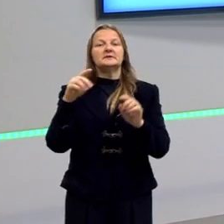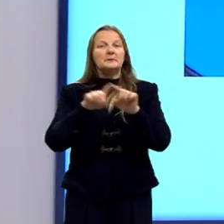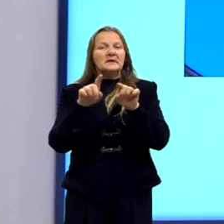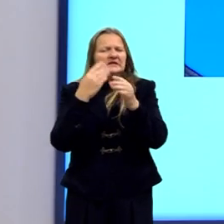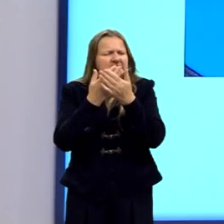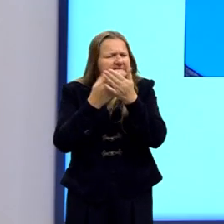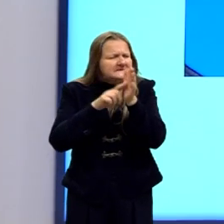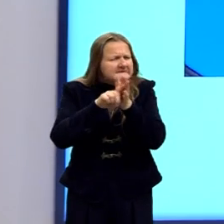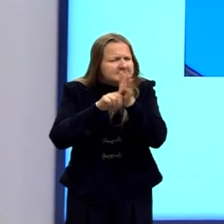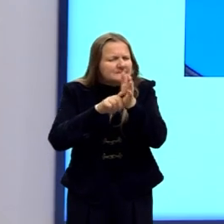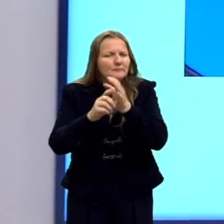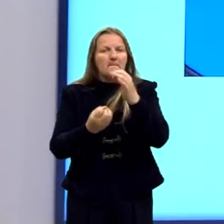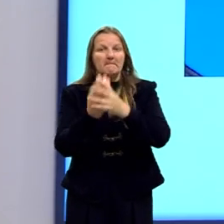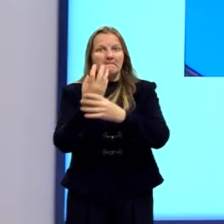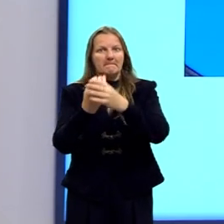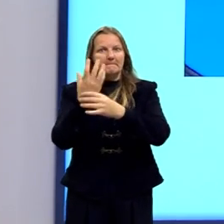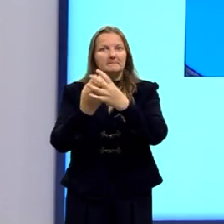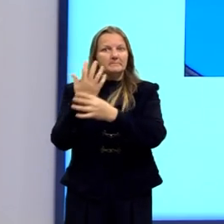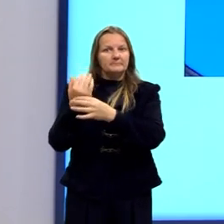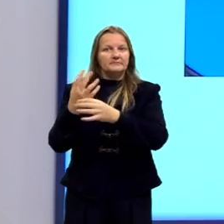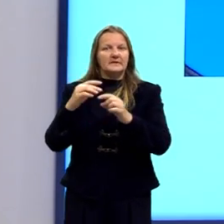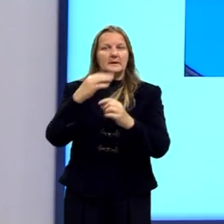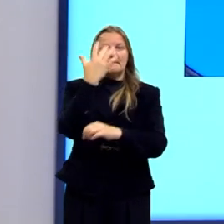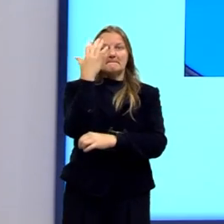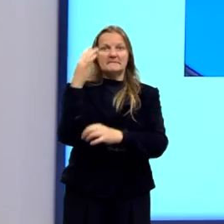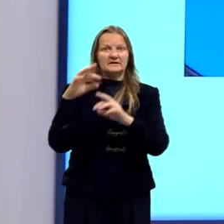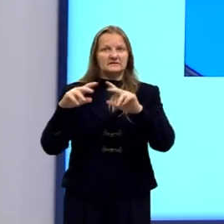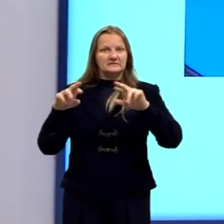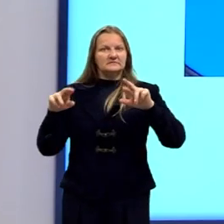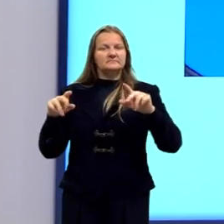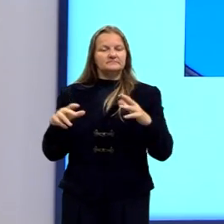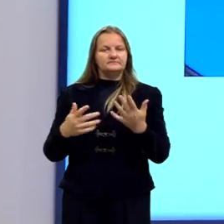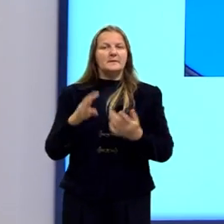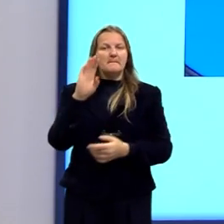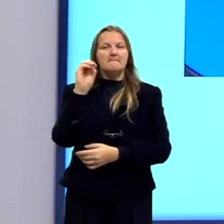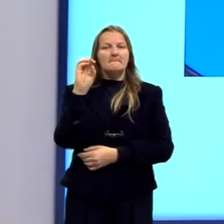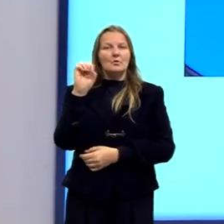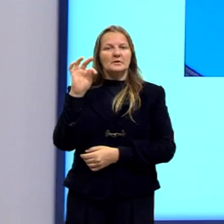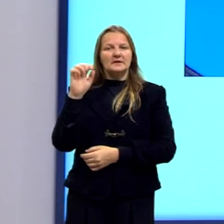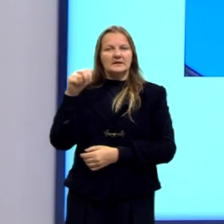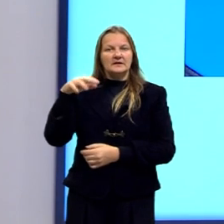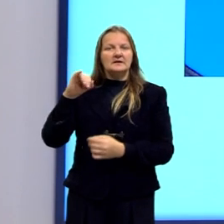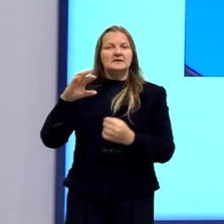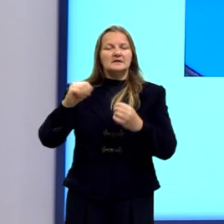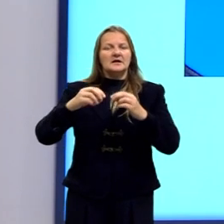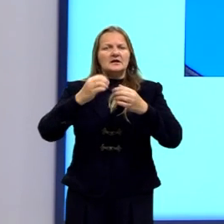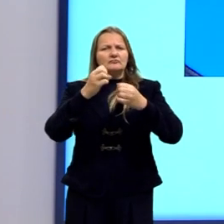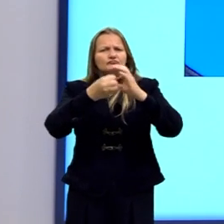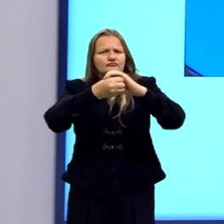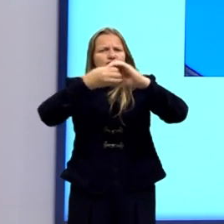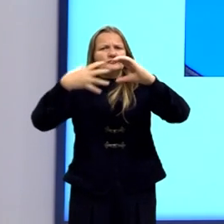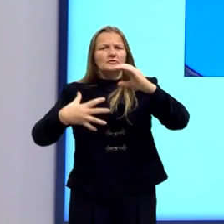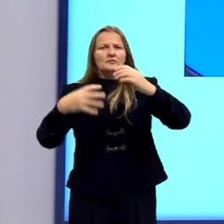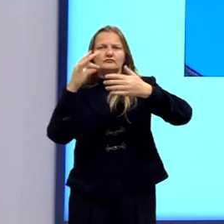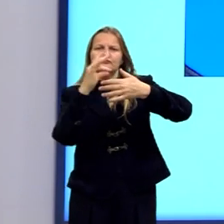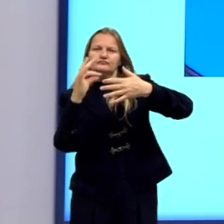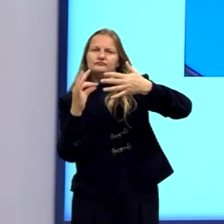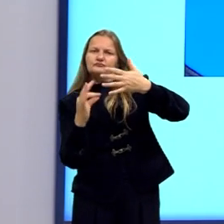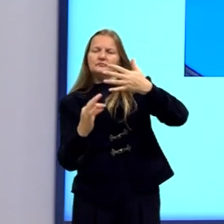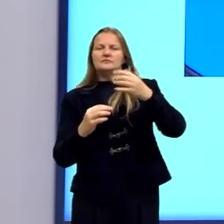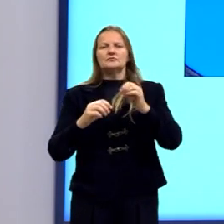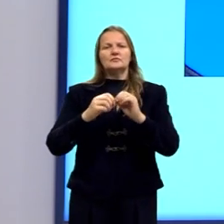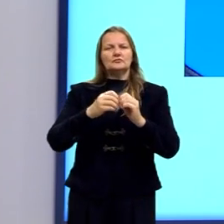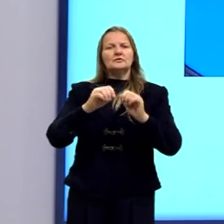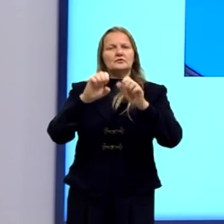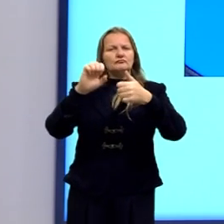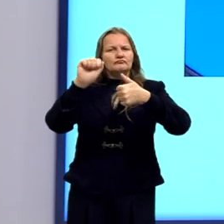Ele começou a classificar e viu que começou a classificar de forma gradativa a natureza. Então, ele fez